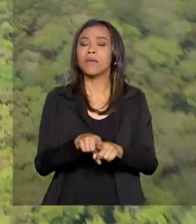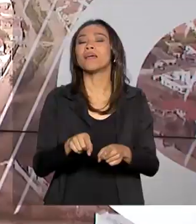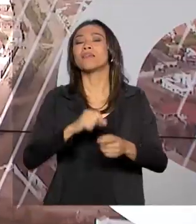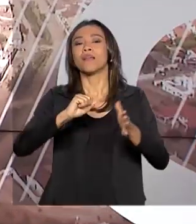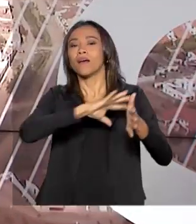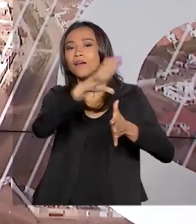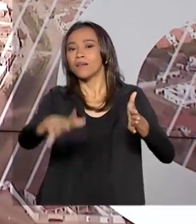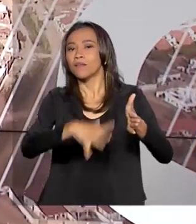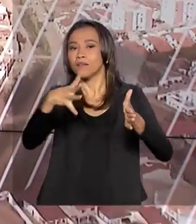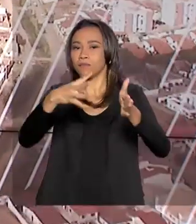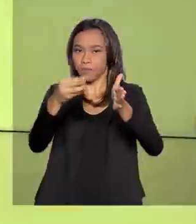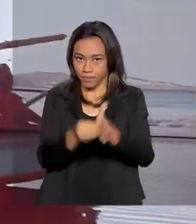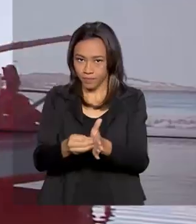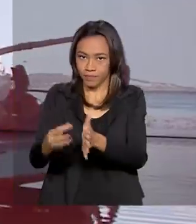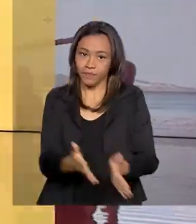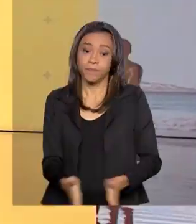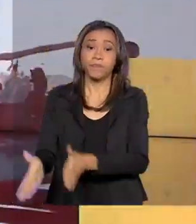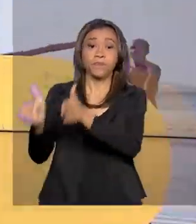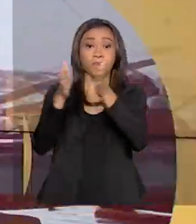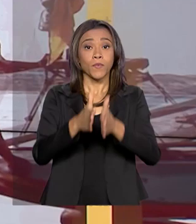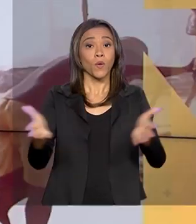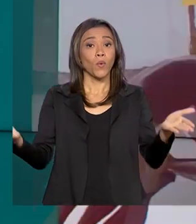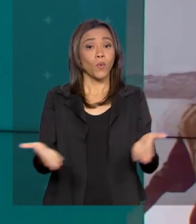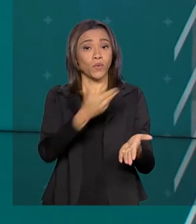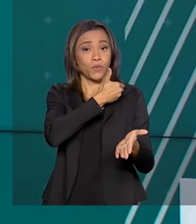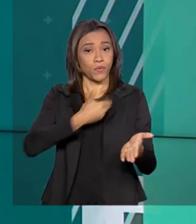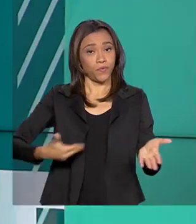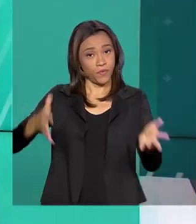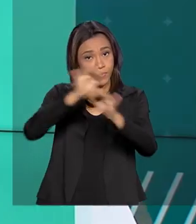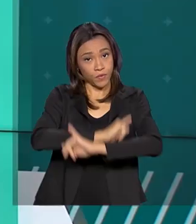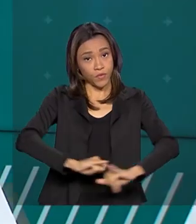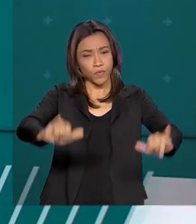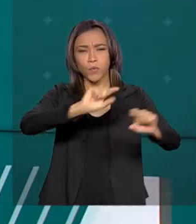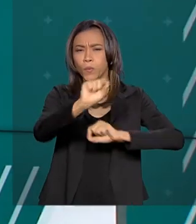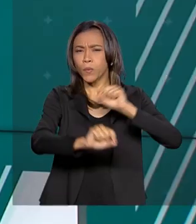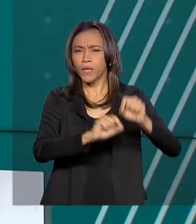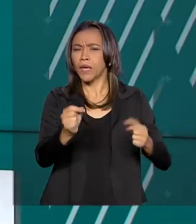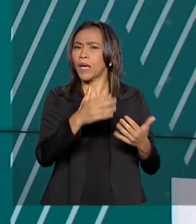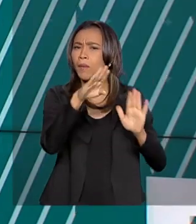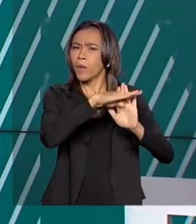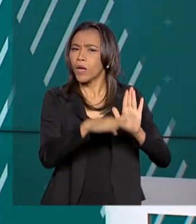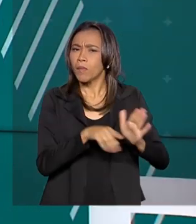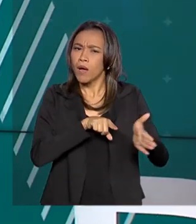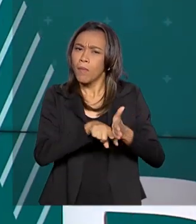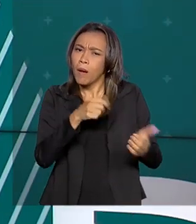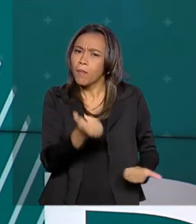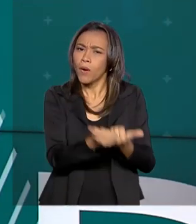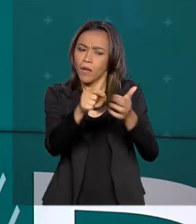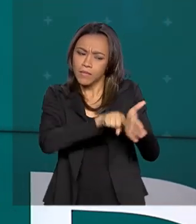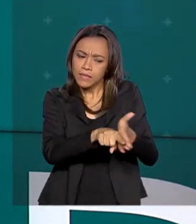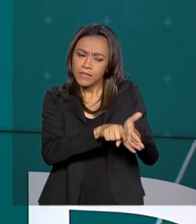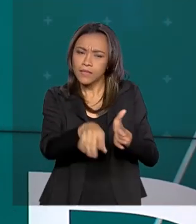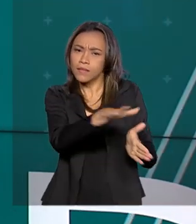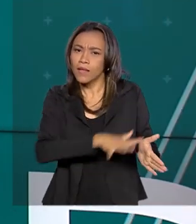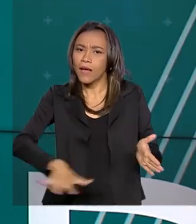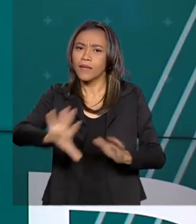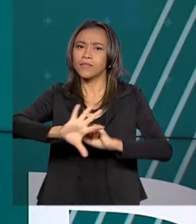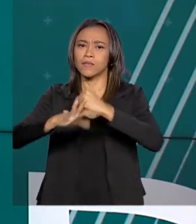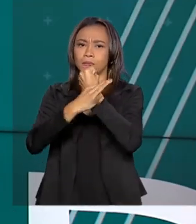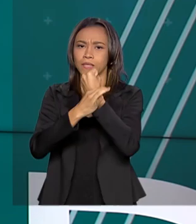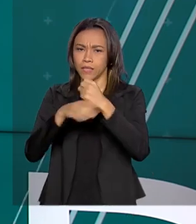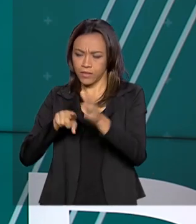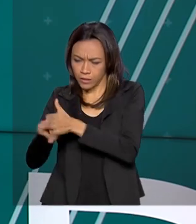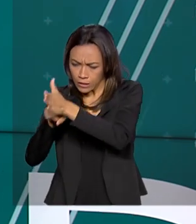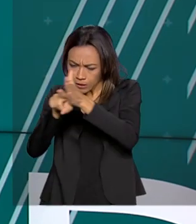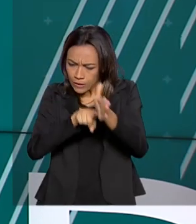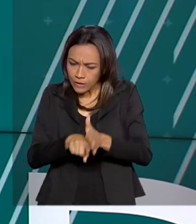Amazônia. Governo lança hoje programa para incentivar pesquisas científicas na área de segurança pública e investigação